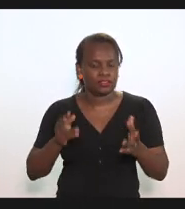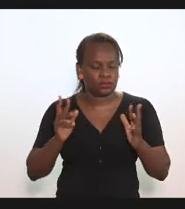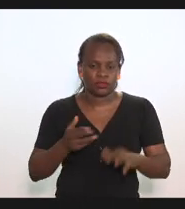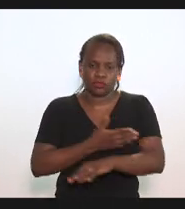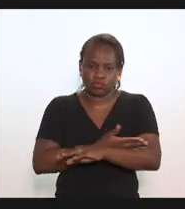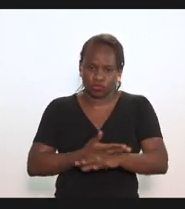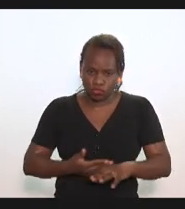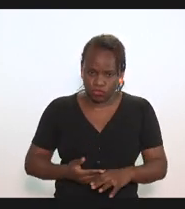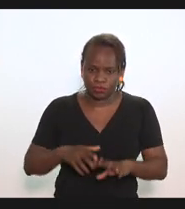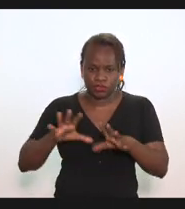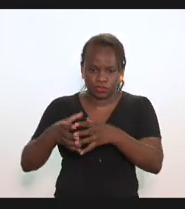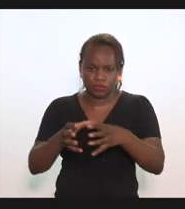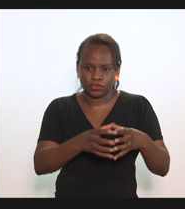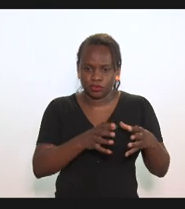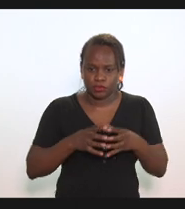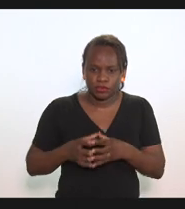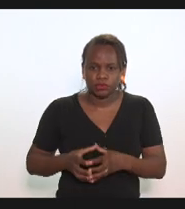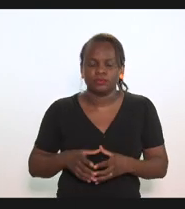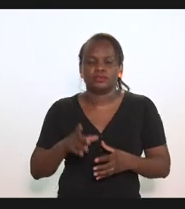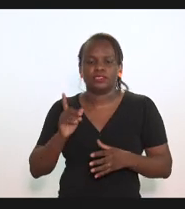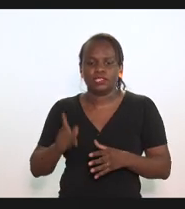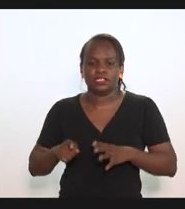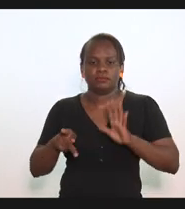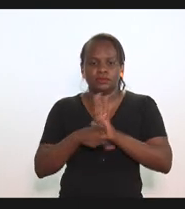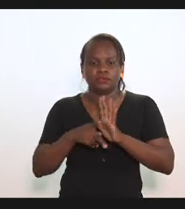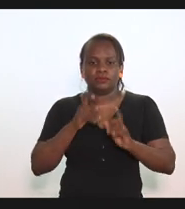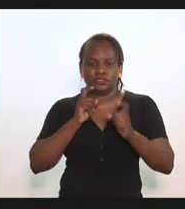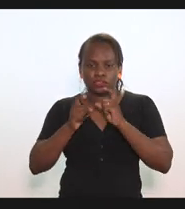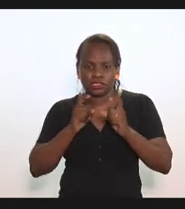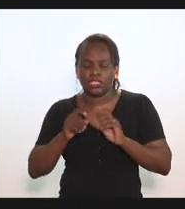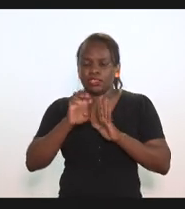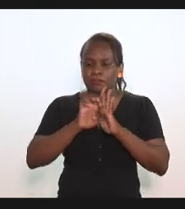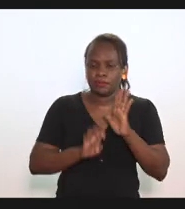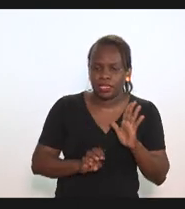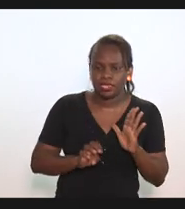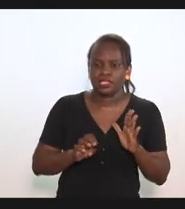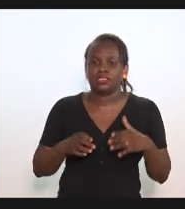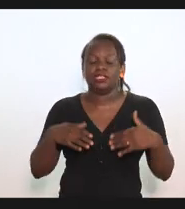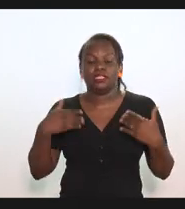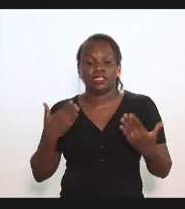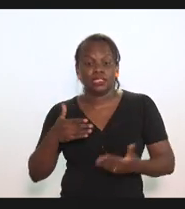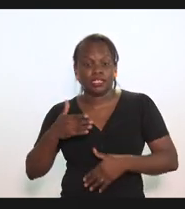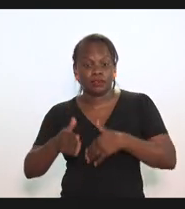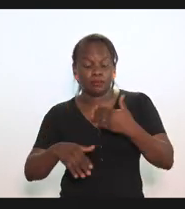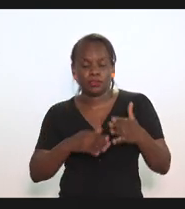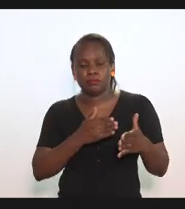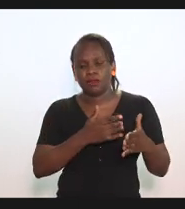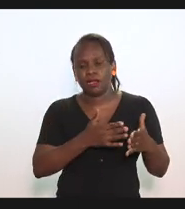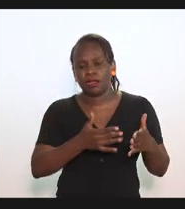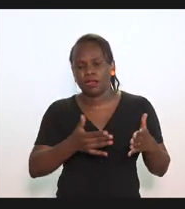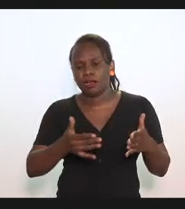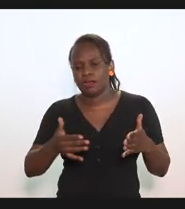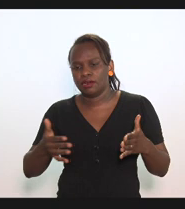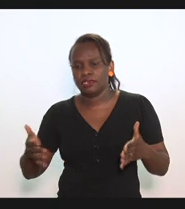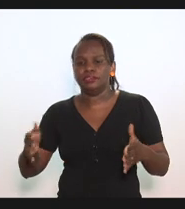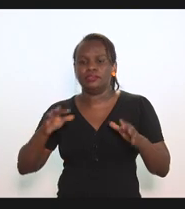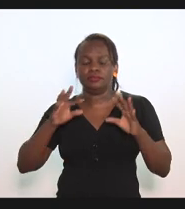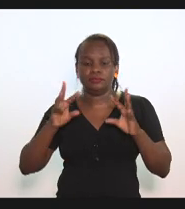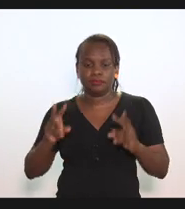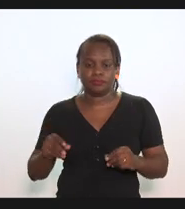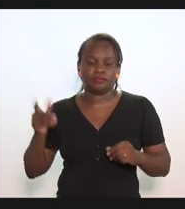praxe nas comissões foi objeto de discussão de emendas até que depois de todo o interprocessual